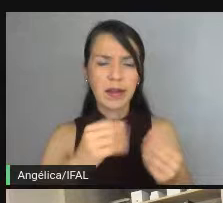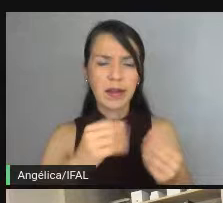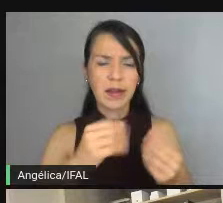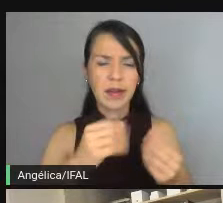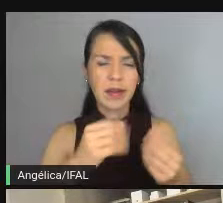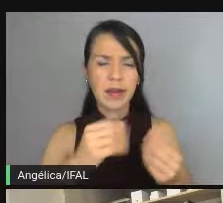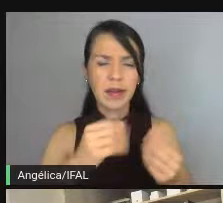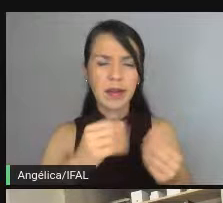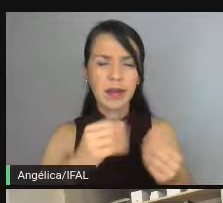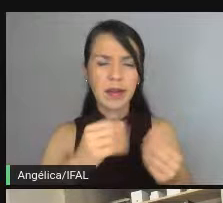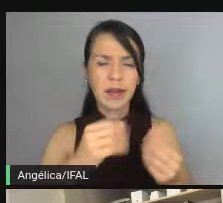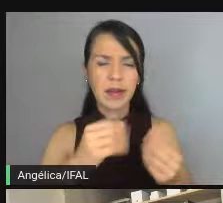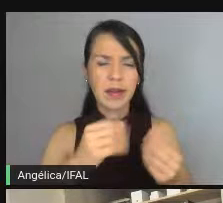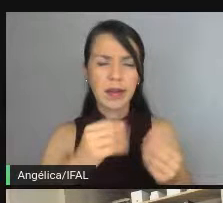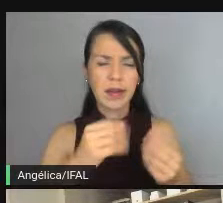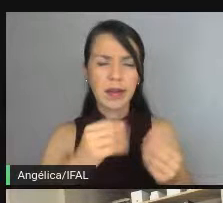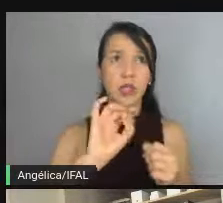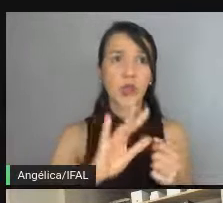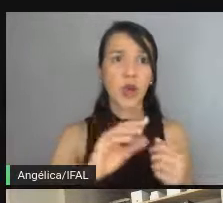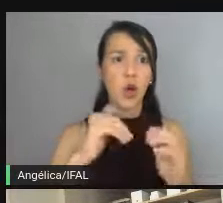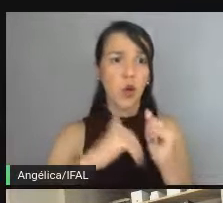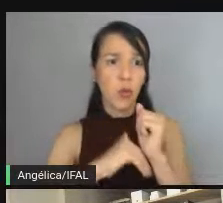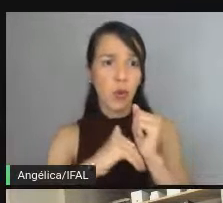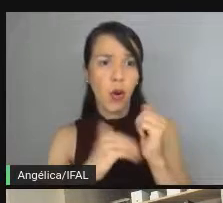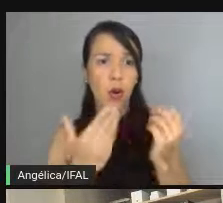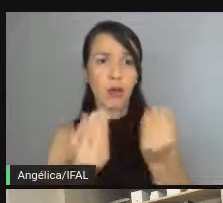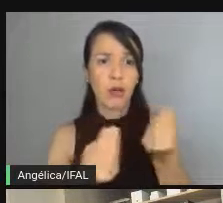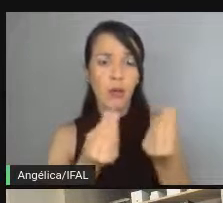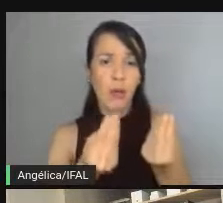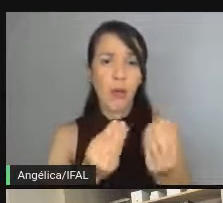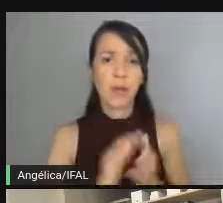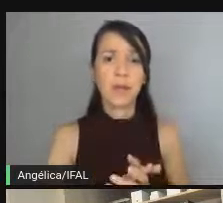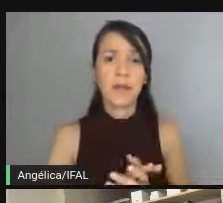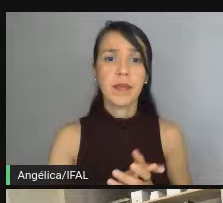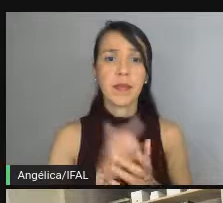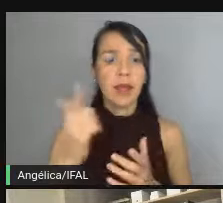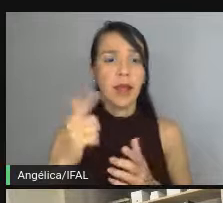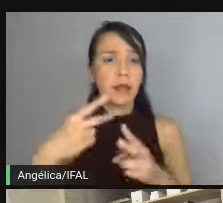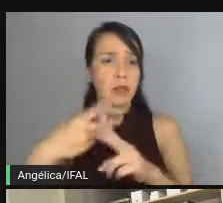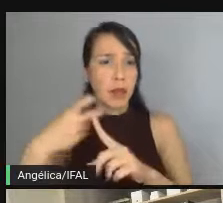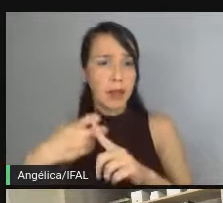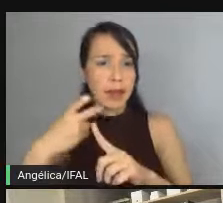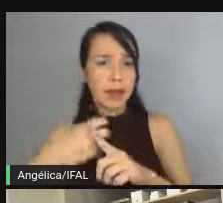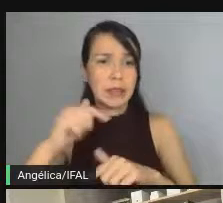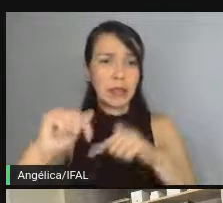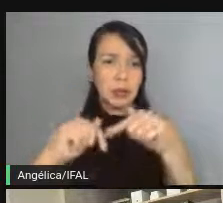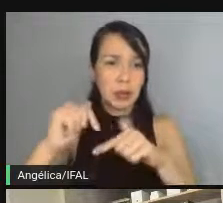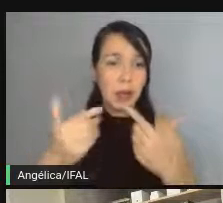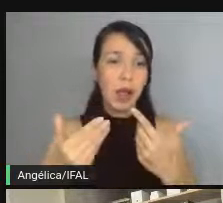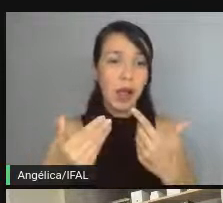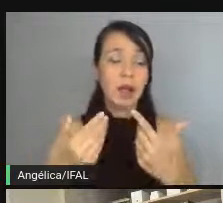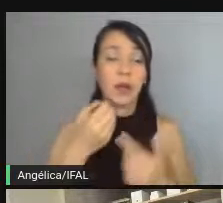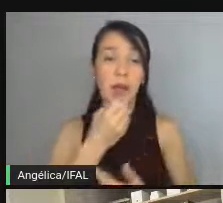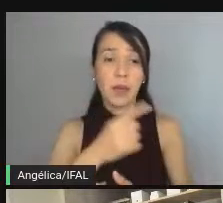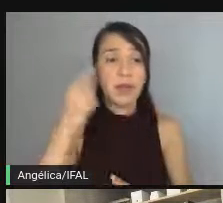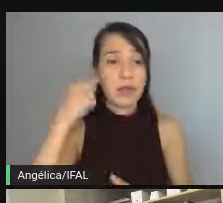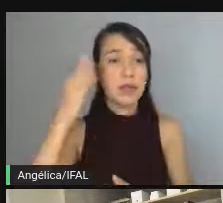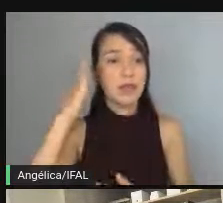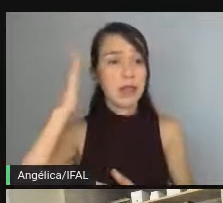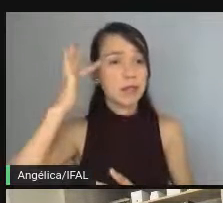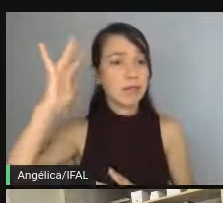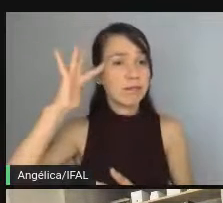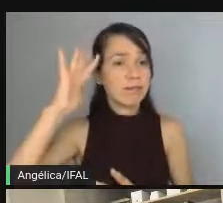web? Você vai fazer só o core da parada, que é o back-end lá do aplicativo, do serviço? É bom você já saber